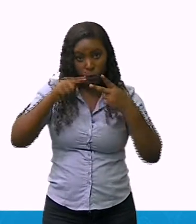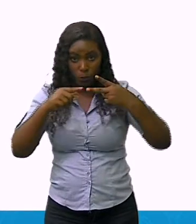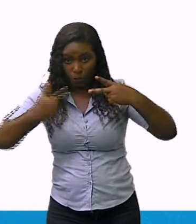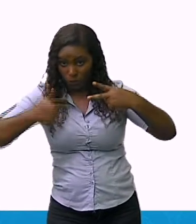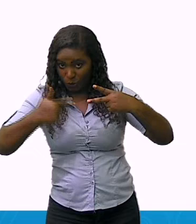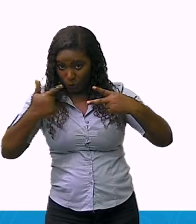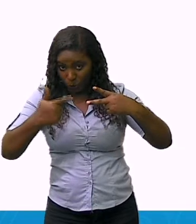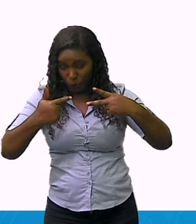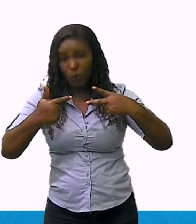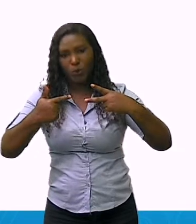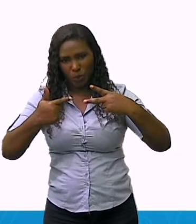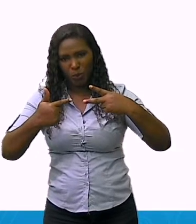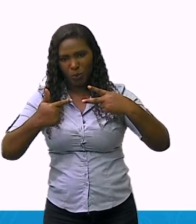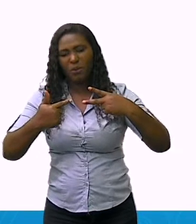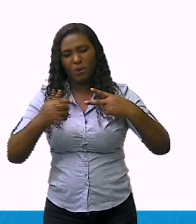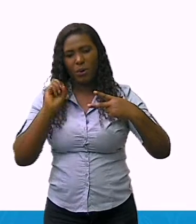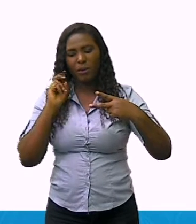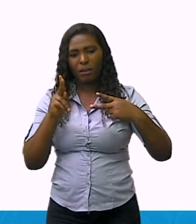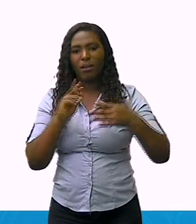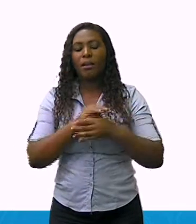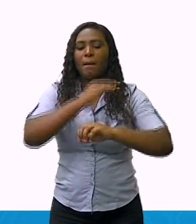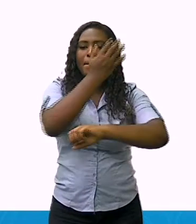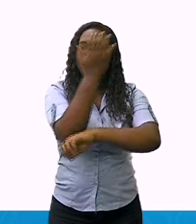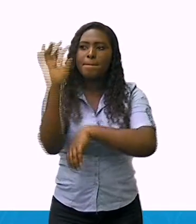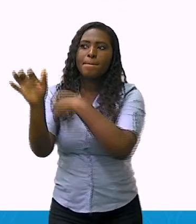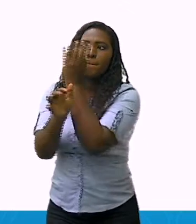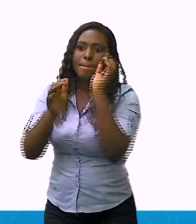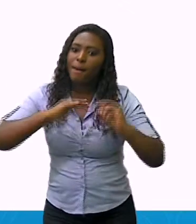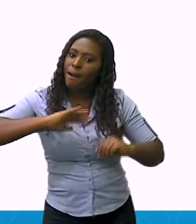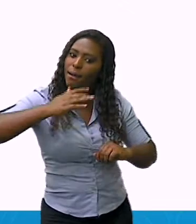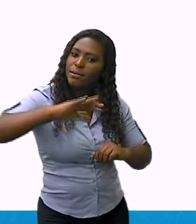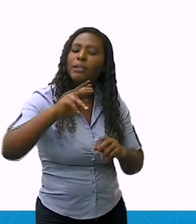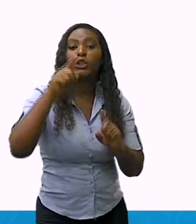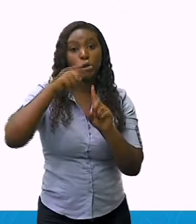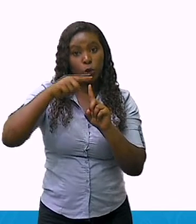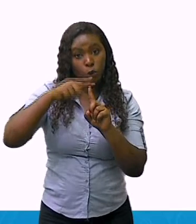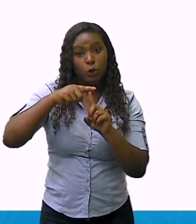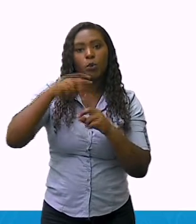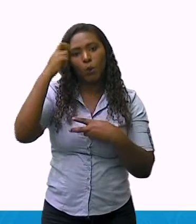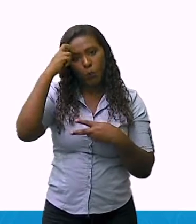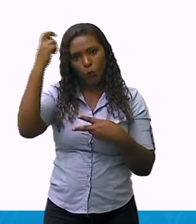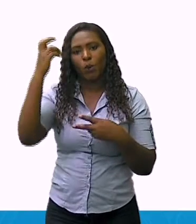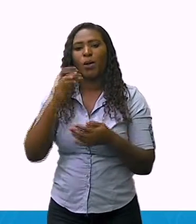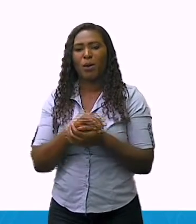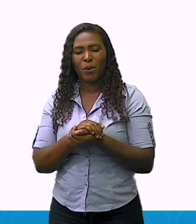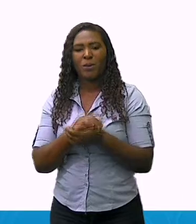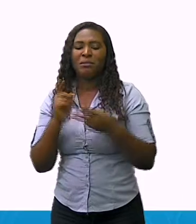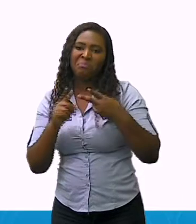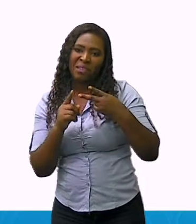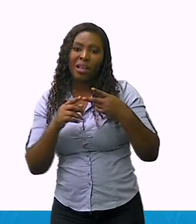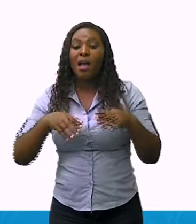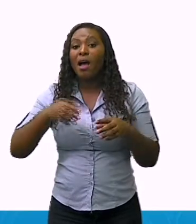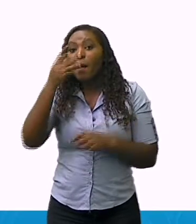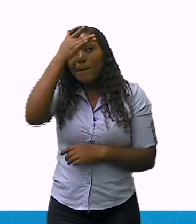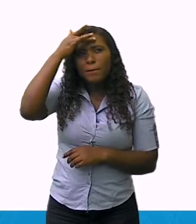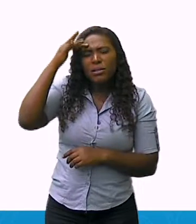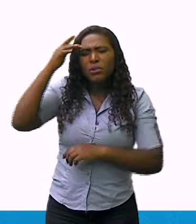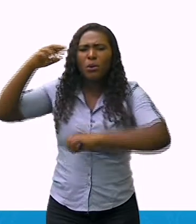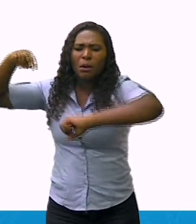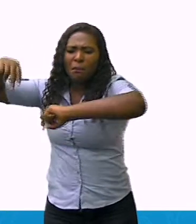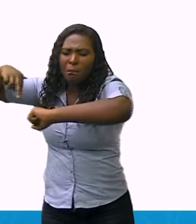uma vez que permite o deslocamento das pessoas de forma rápida e segura diariamente.